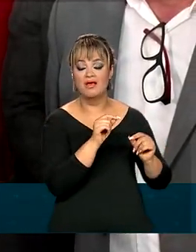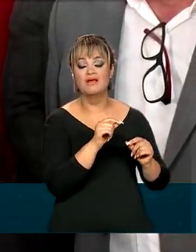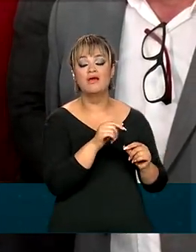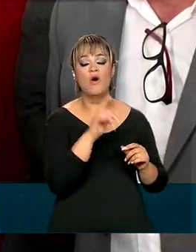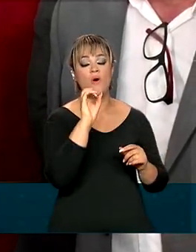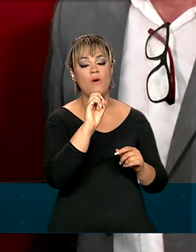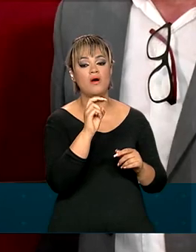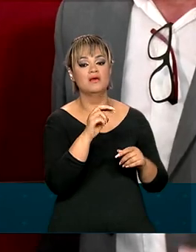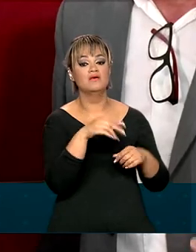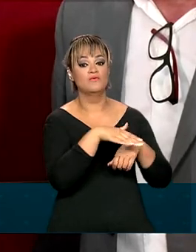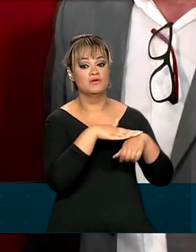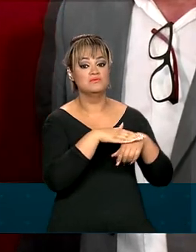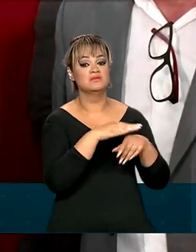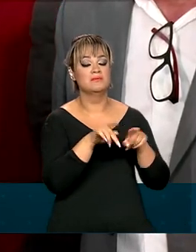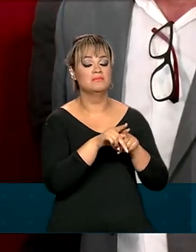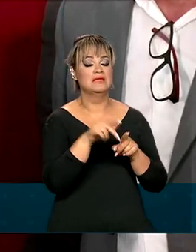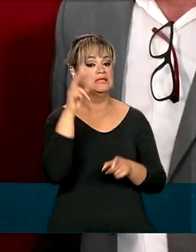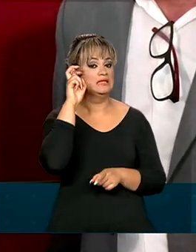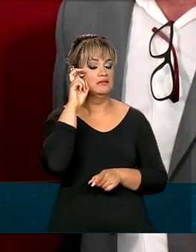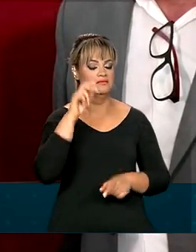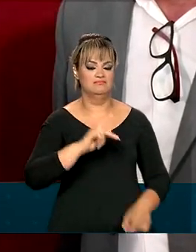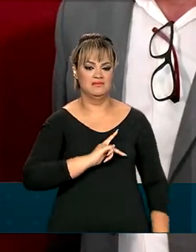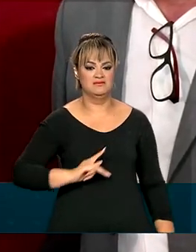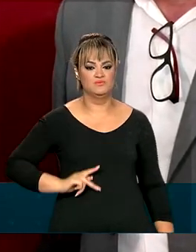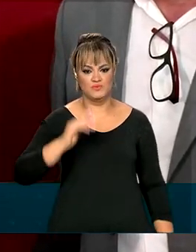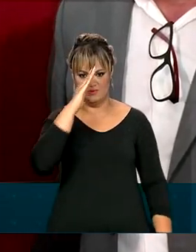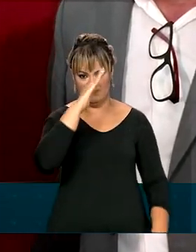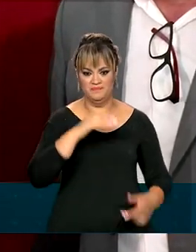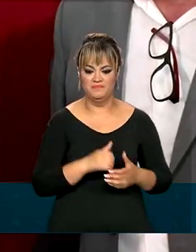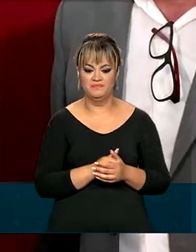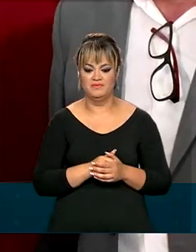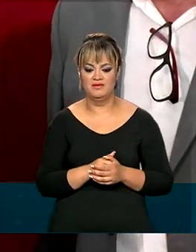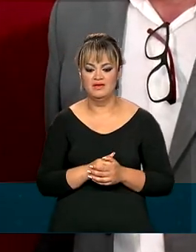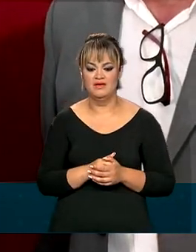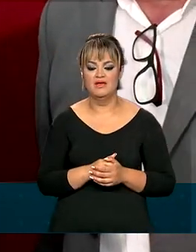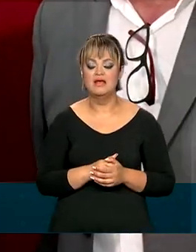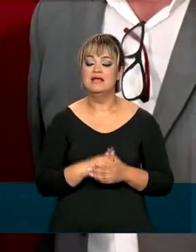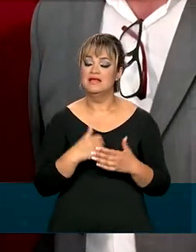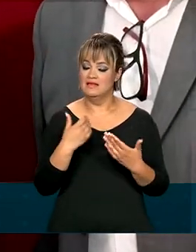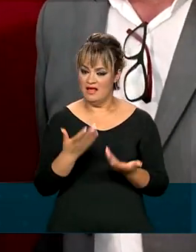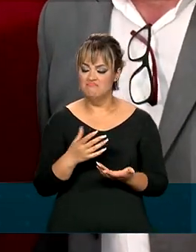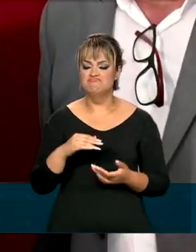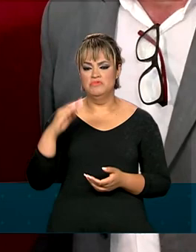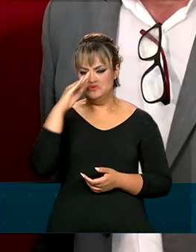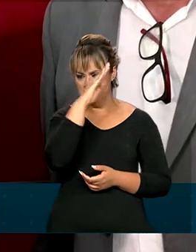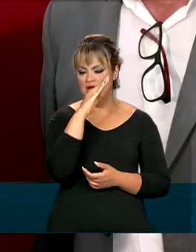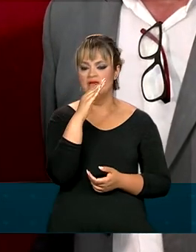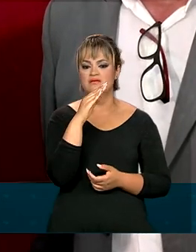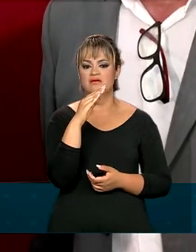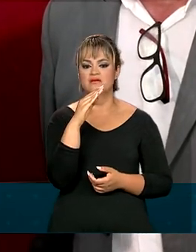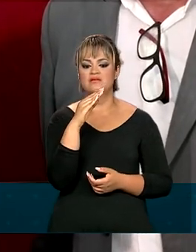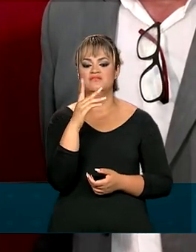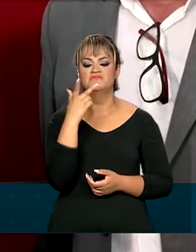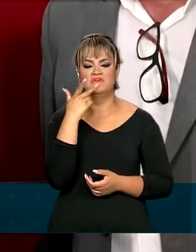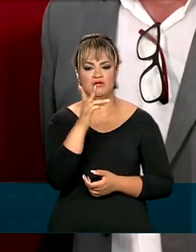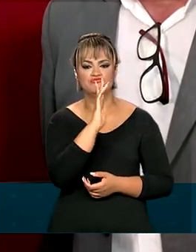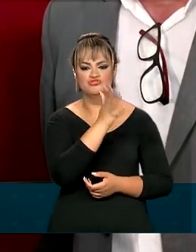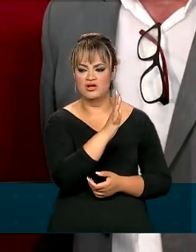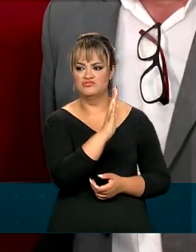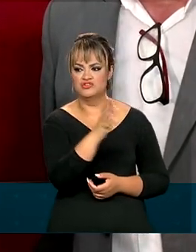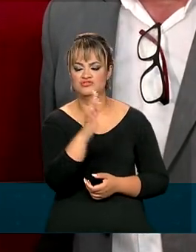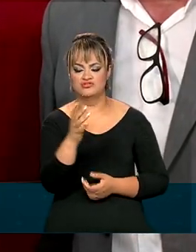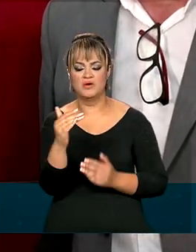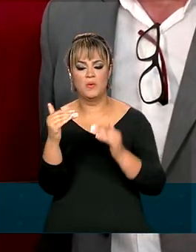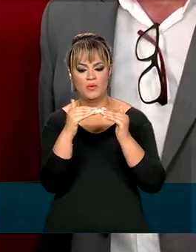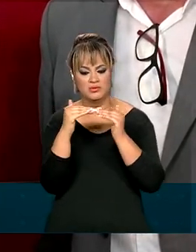o presidente Jair Bolsonaro. Reiterou o que disse o ministro Ciro Nogueira e o ministro-general